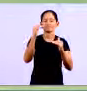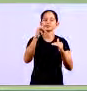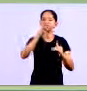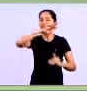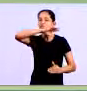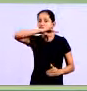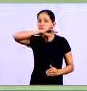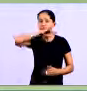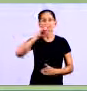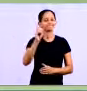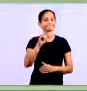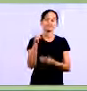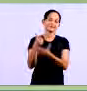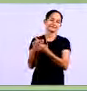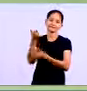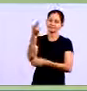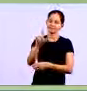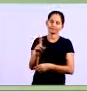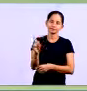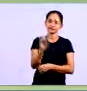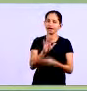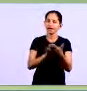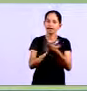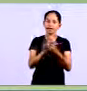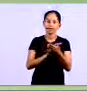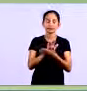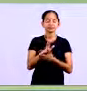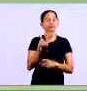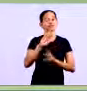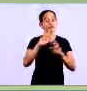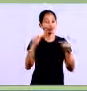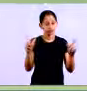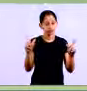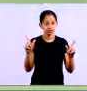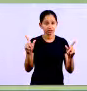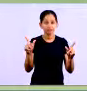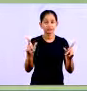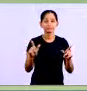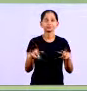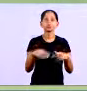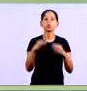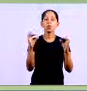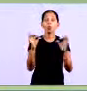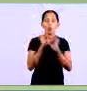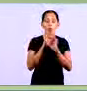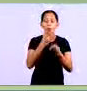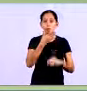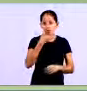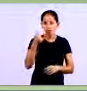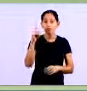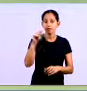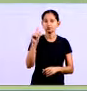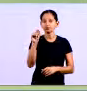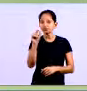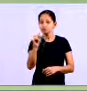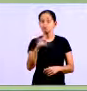né dependendo do seu segmento que tem segmento que tem que ter mais receita né o desejável é que sempre tenha mais receita